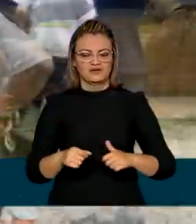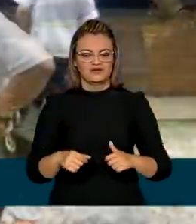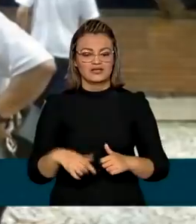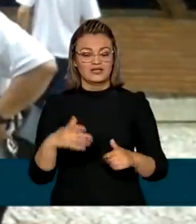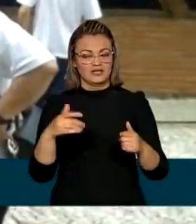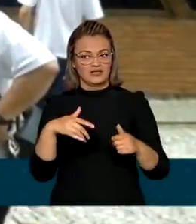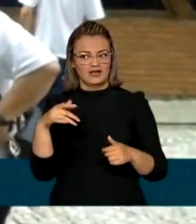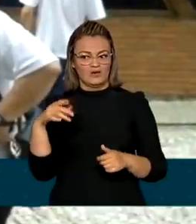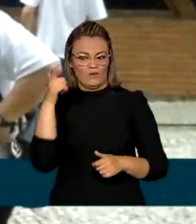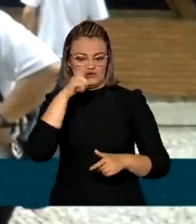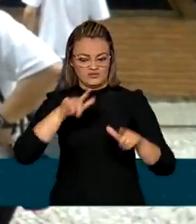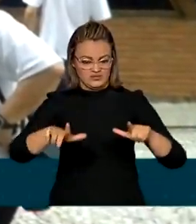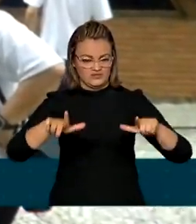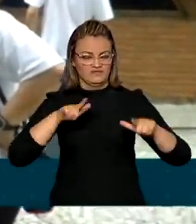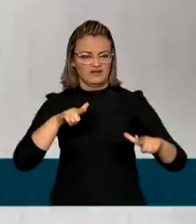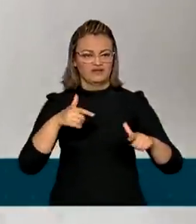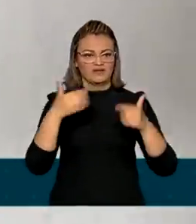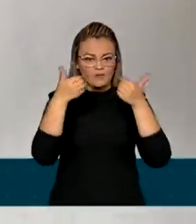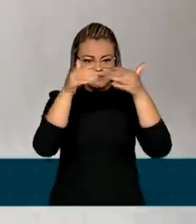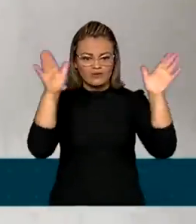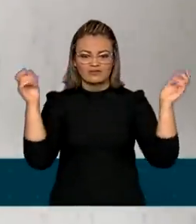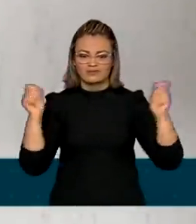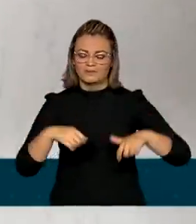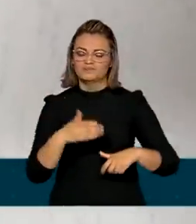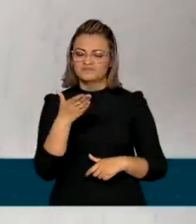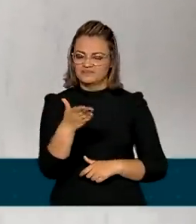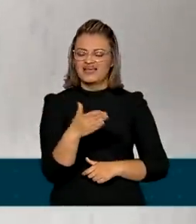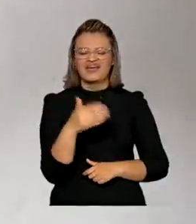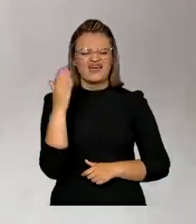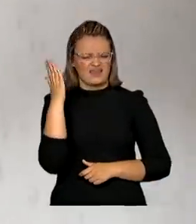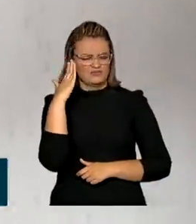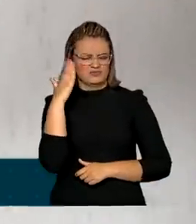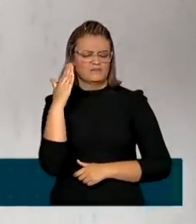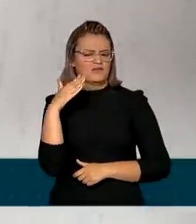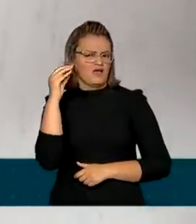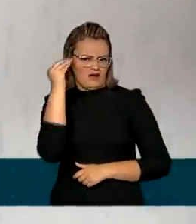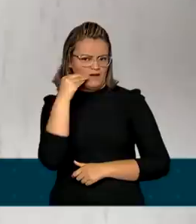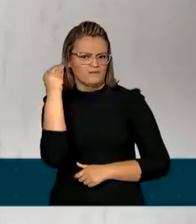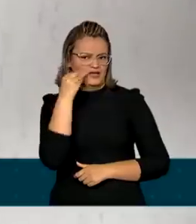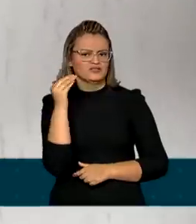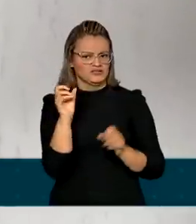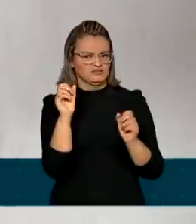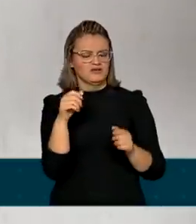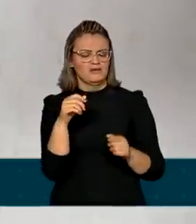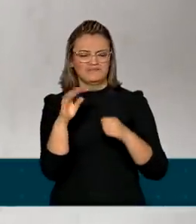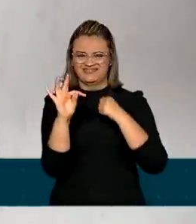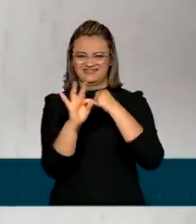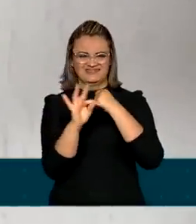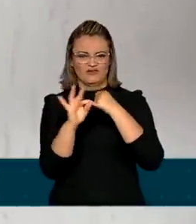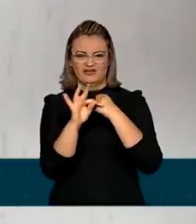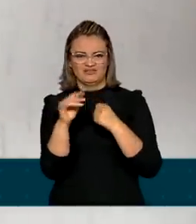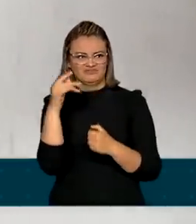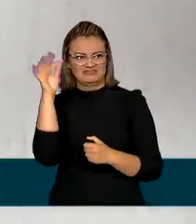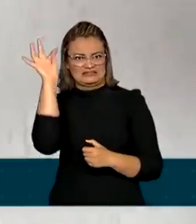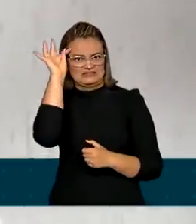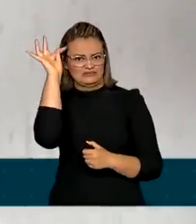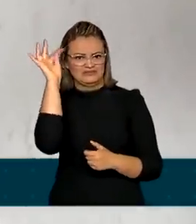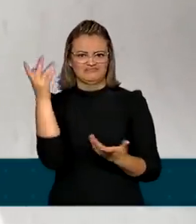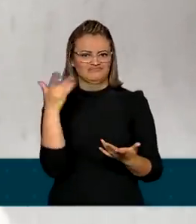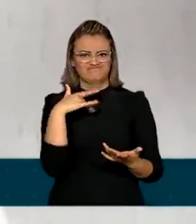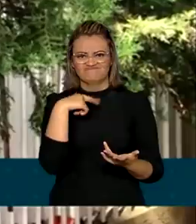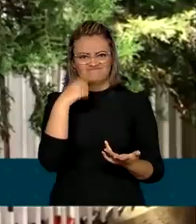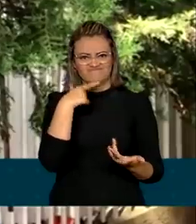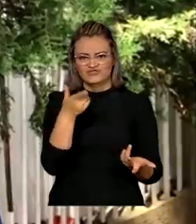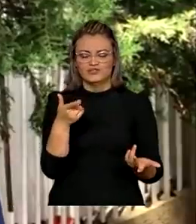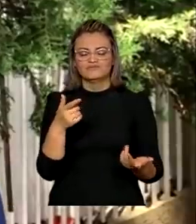que lhe abriu novos horizontes. Eu sabia na prática, na teoria, eu descobri outro mundo, descobri um